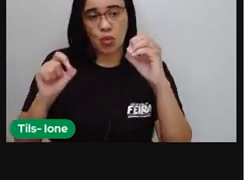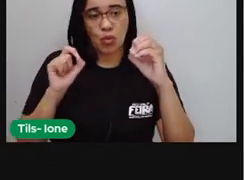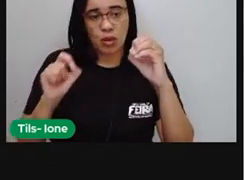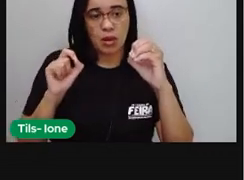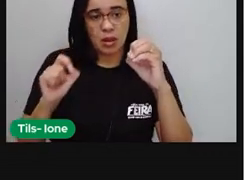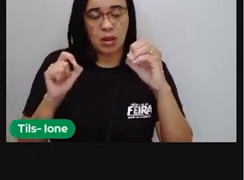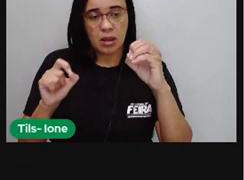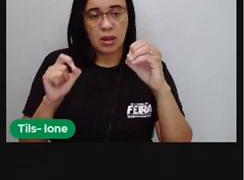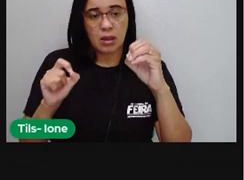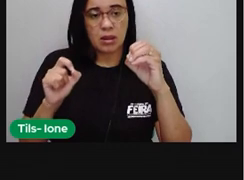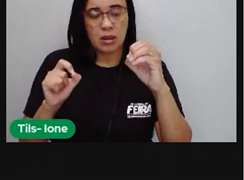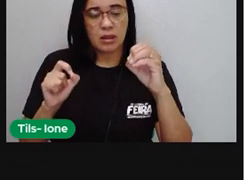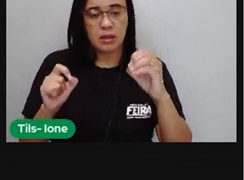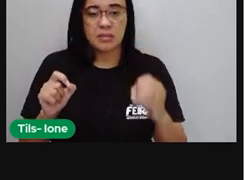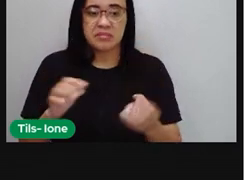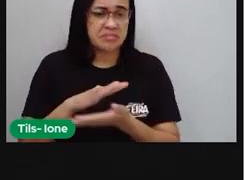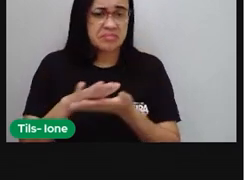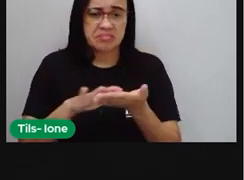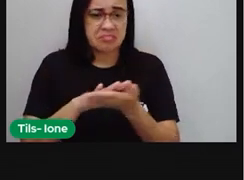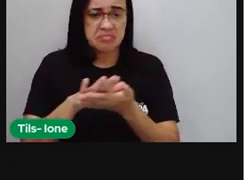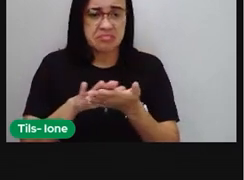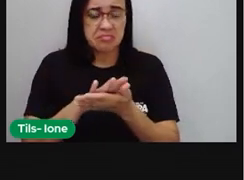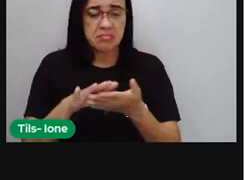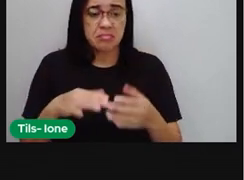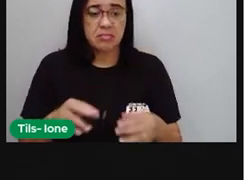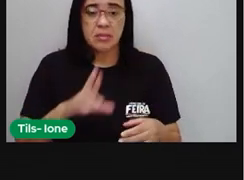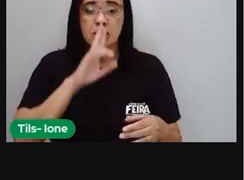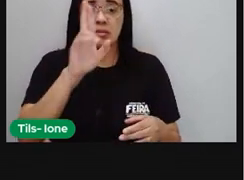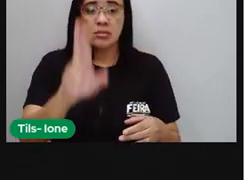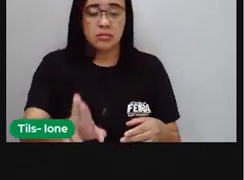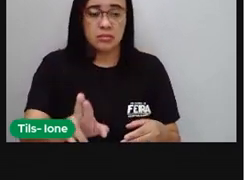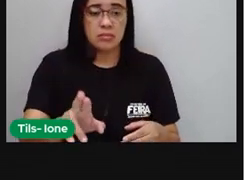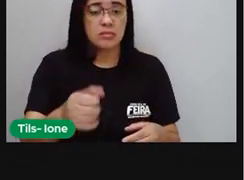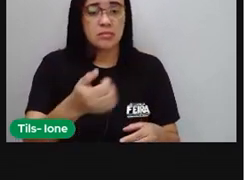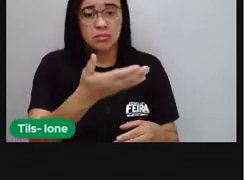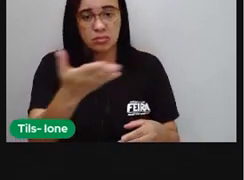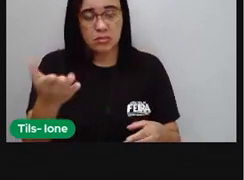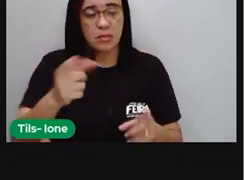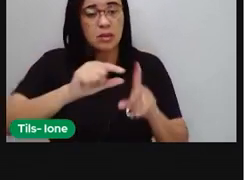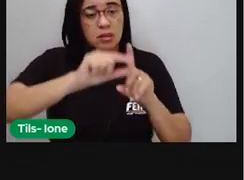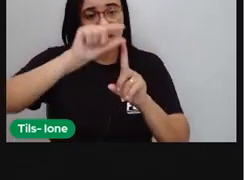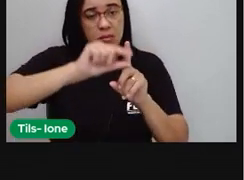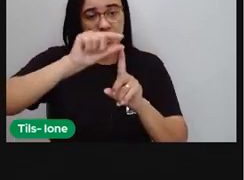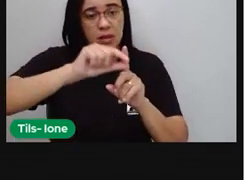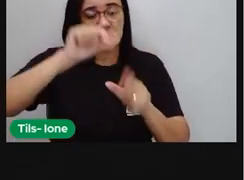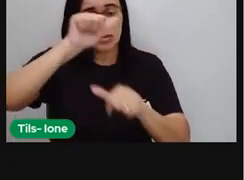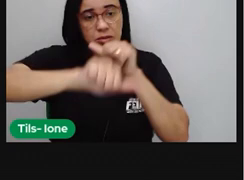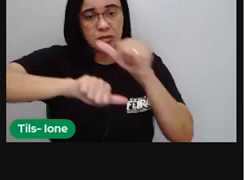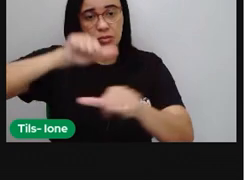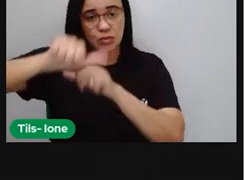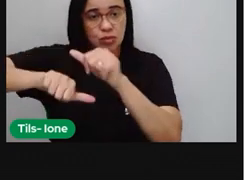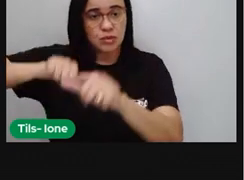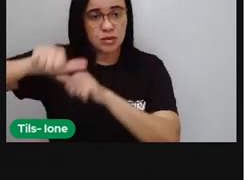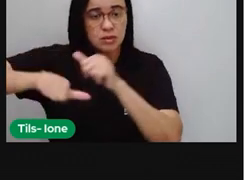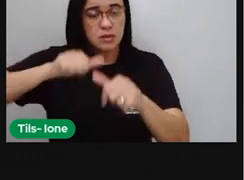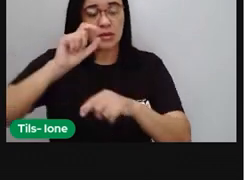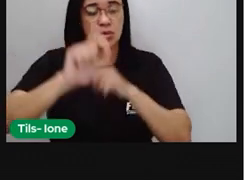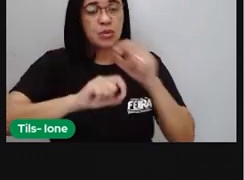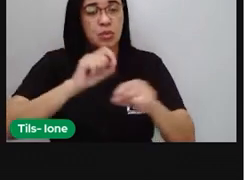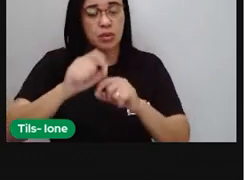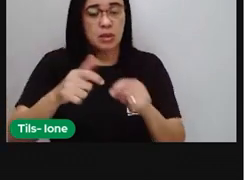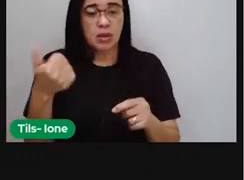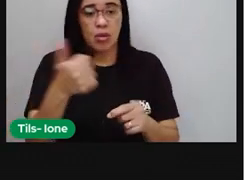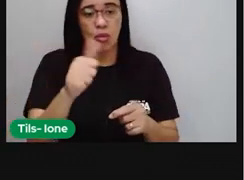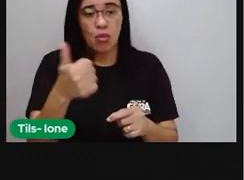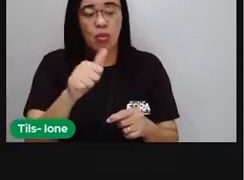representação de valor. Então, as respostas aqui da variação de temperatura foram 11,3, 18